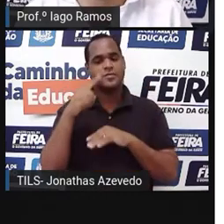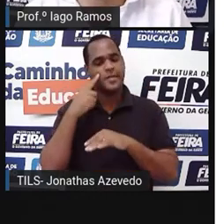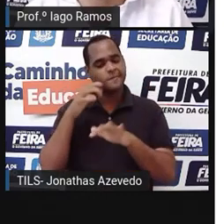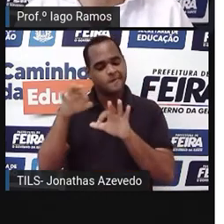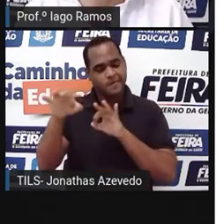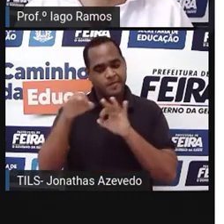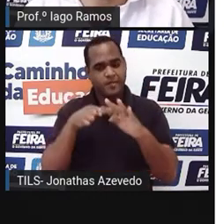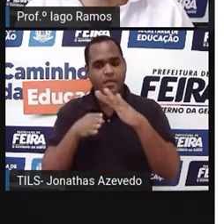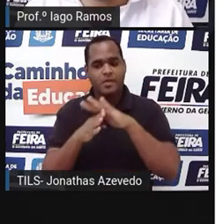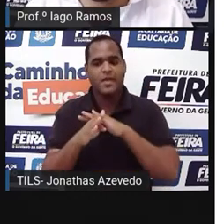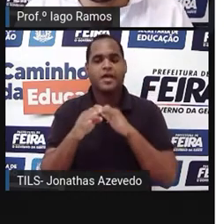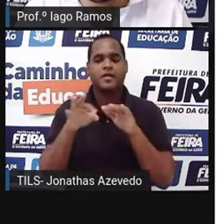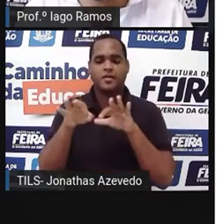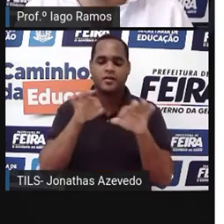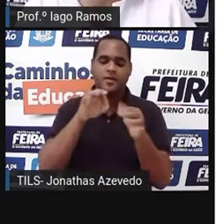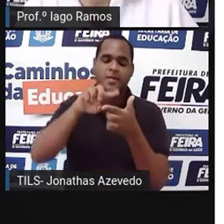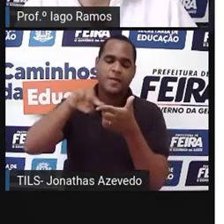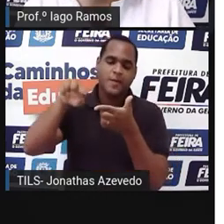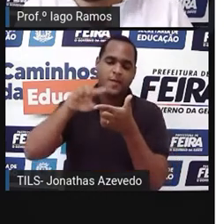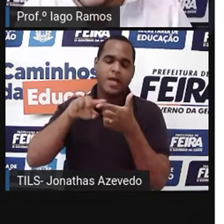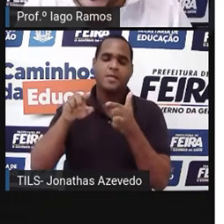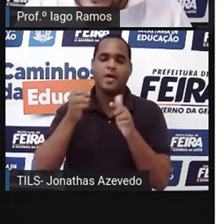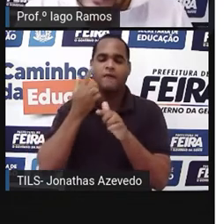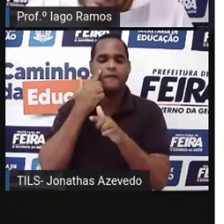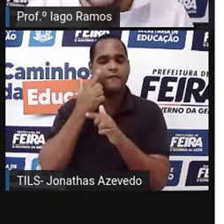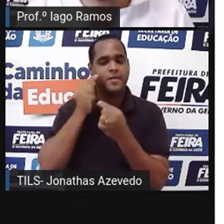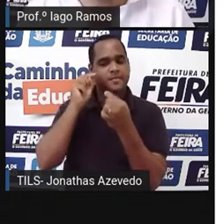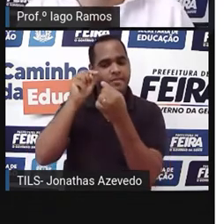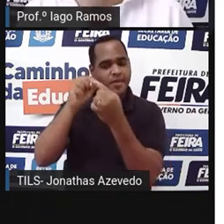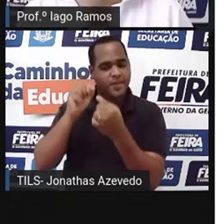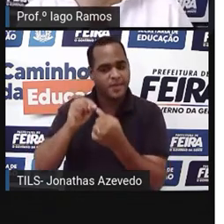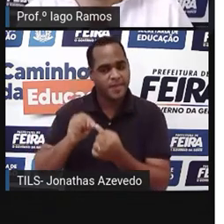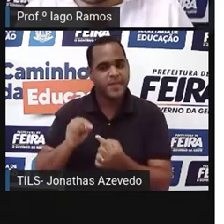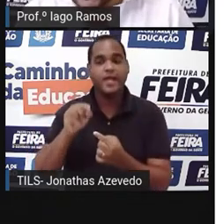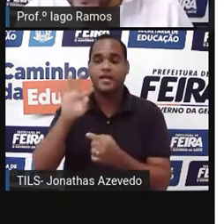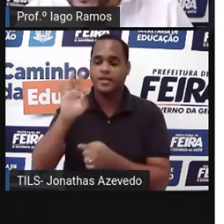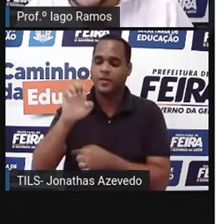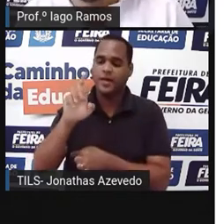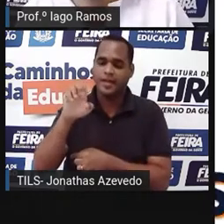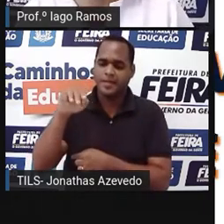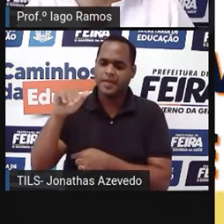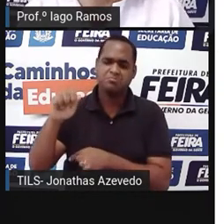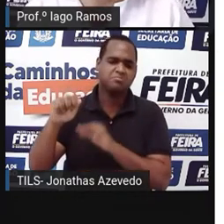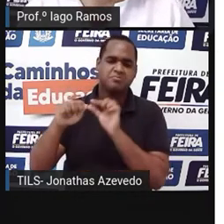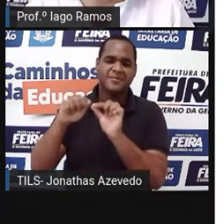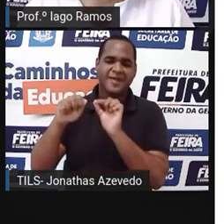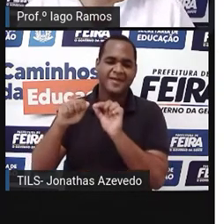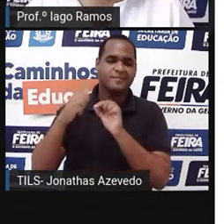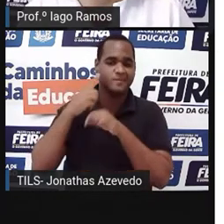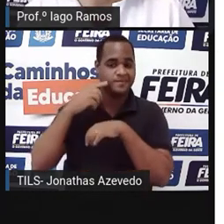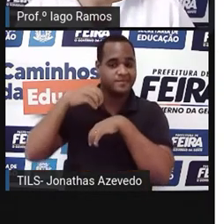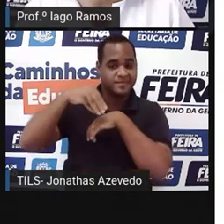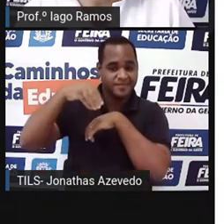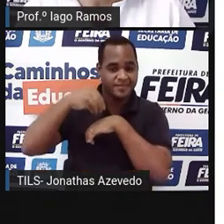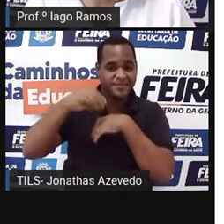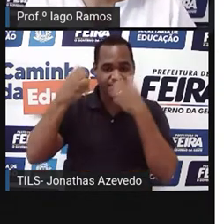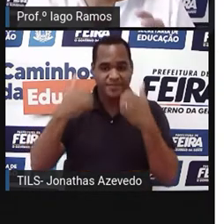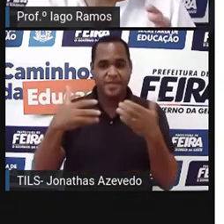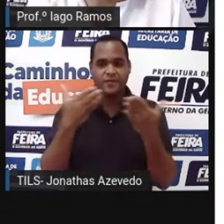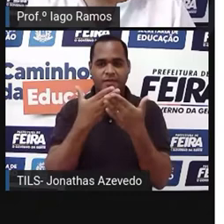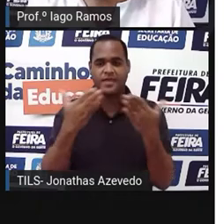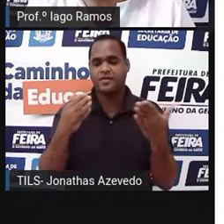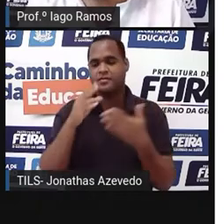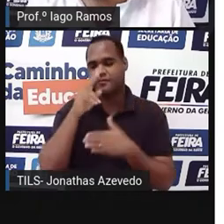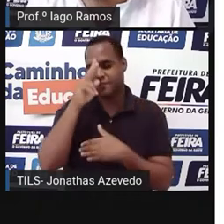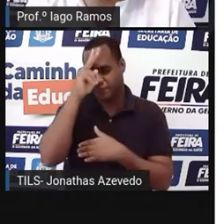parte de resolver problemas de aplicação do Teorema de Pitágoras, eu queria trazer para você uma